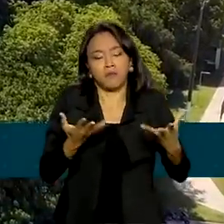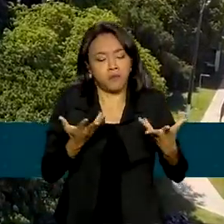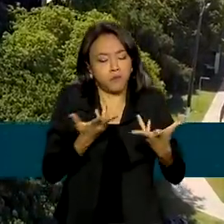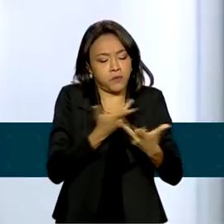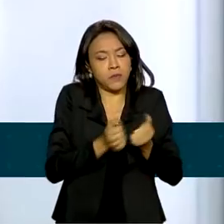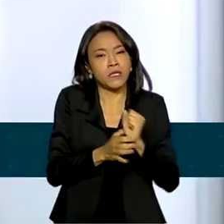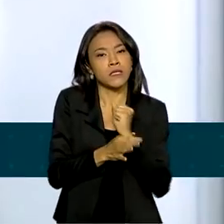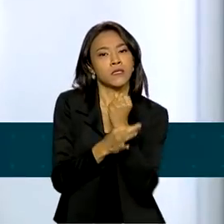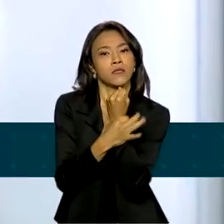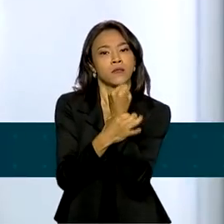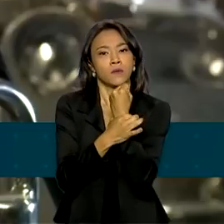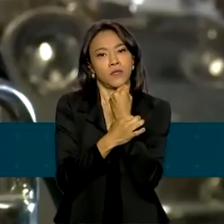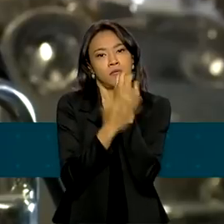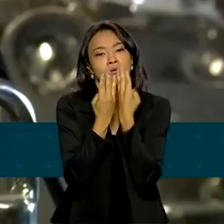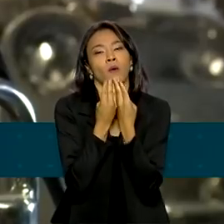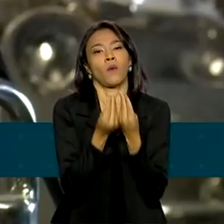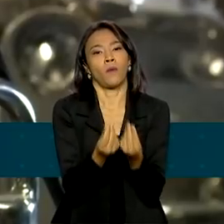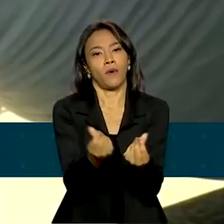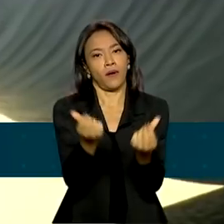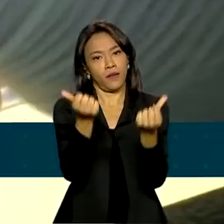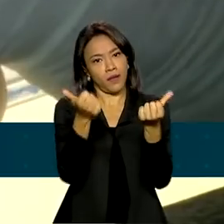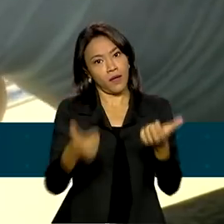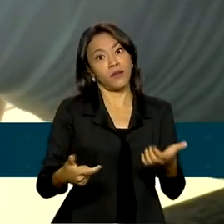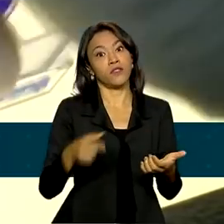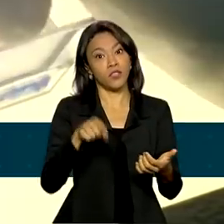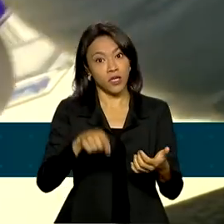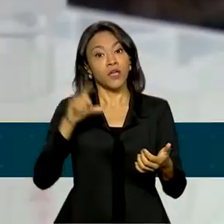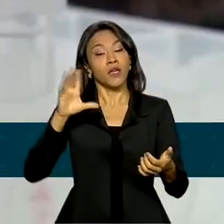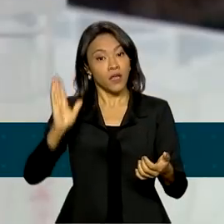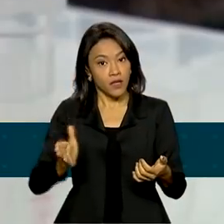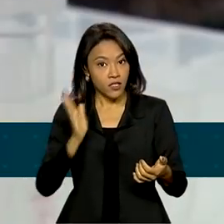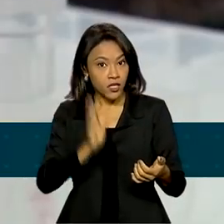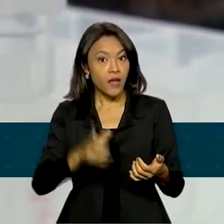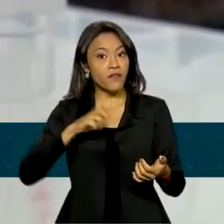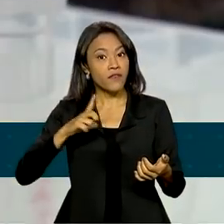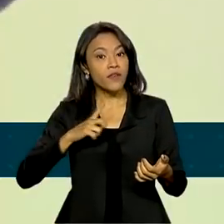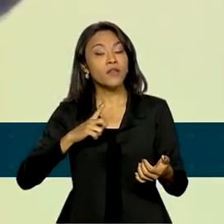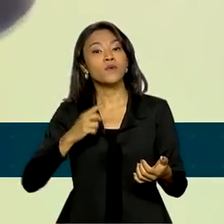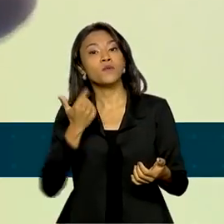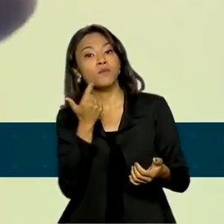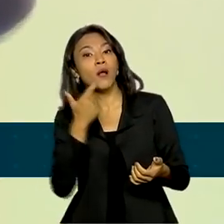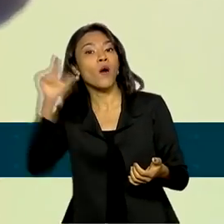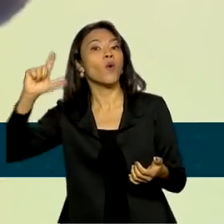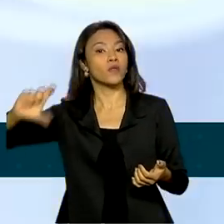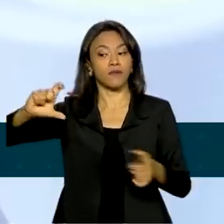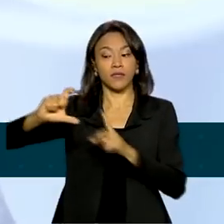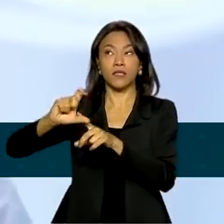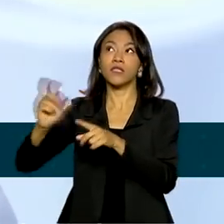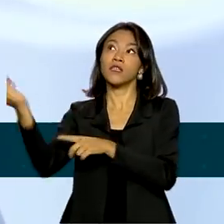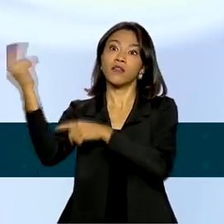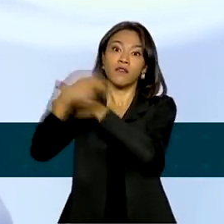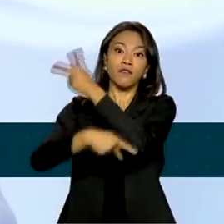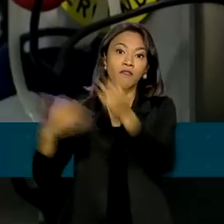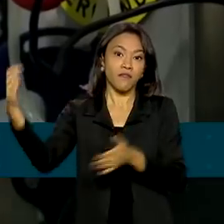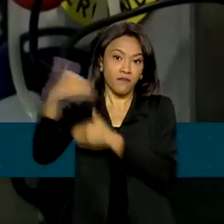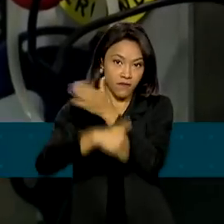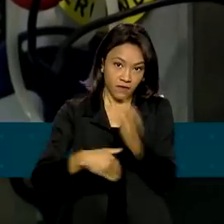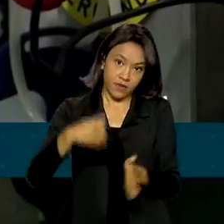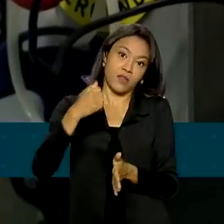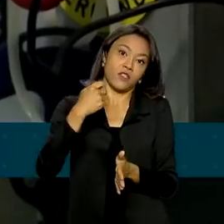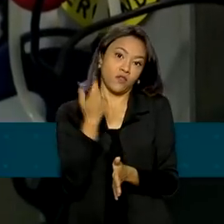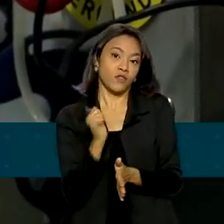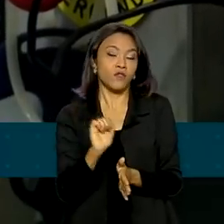segurança e qualidade daquelas processadas com o ingrediente importado, seguindo as mesmas etapas do processo